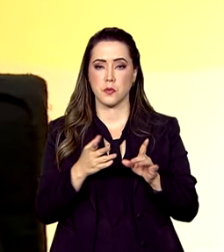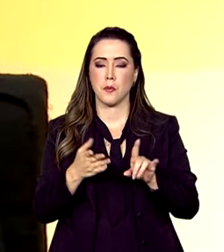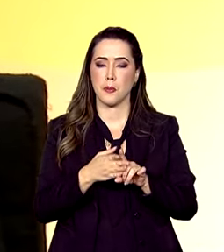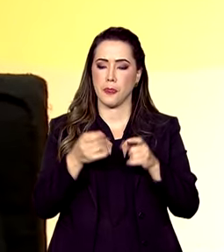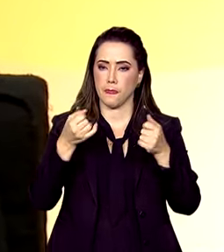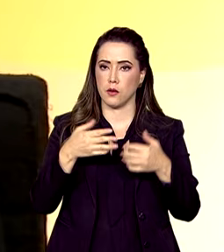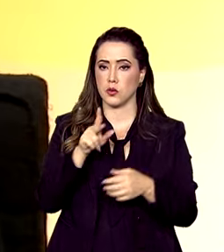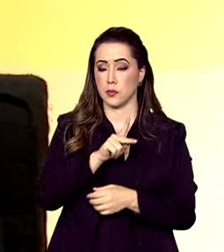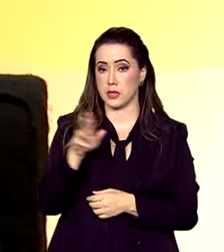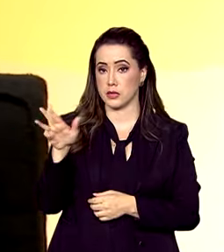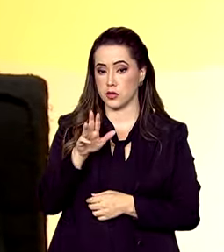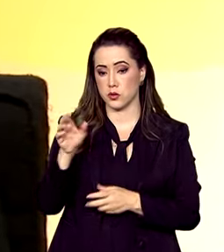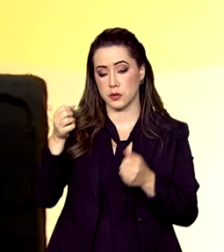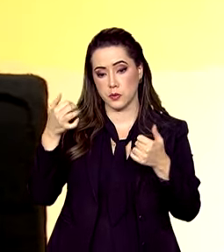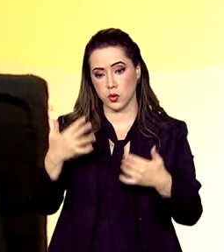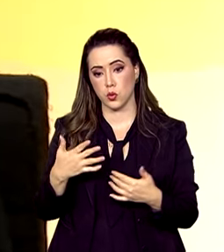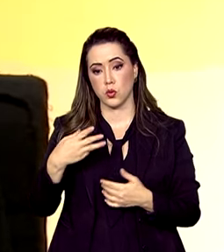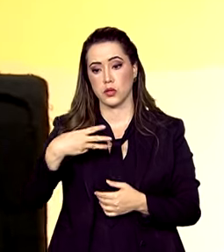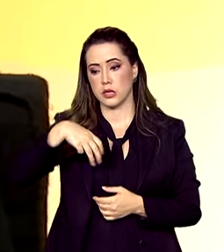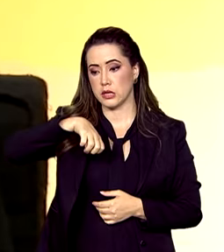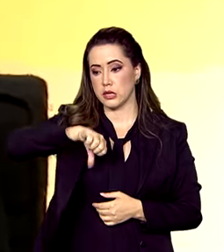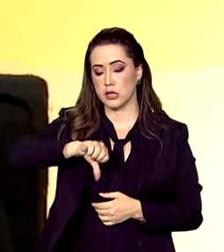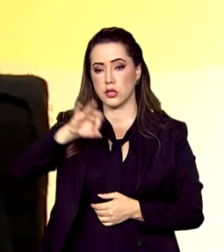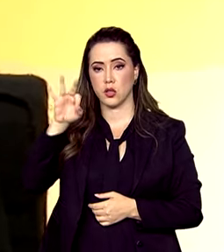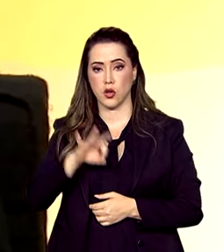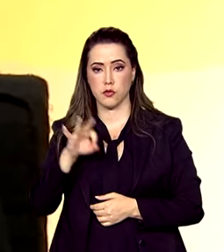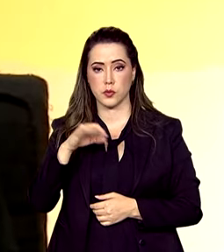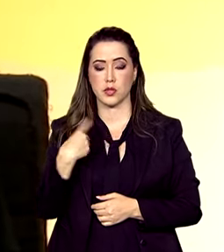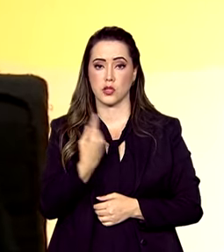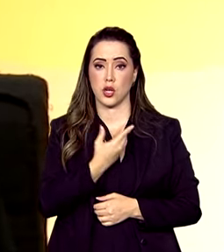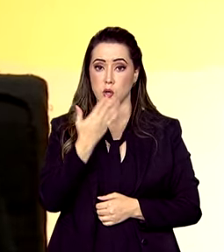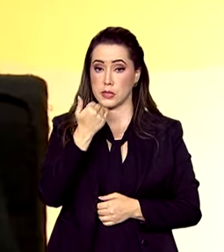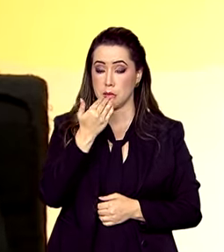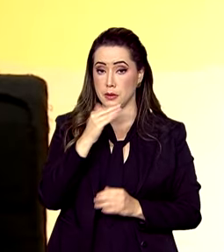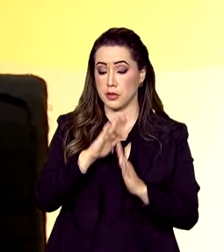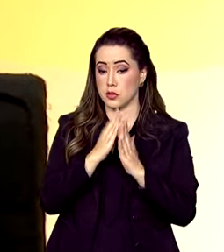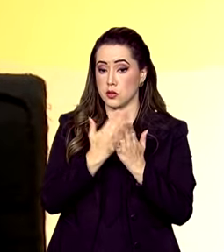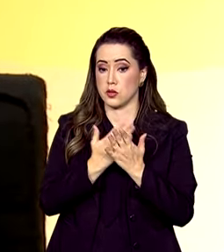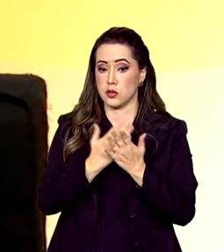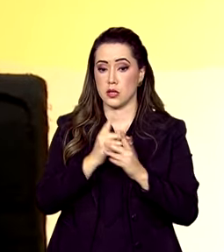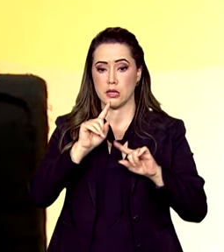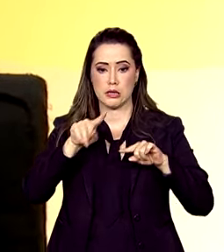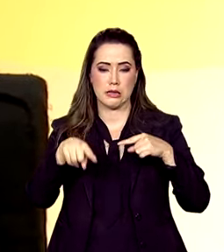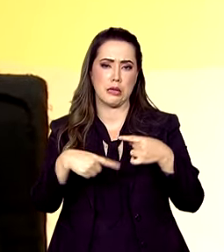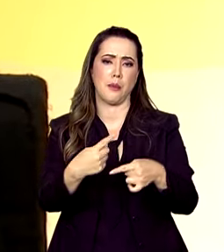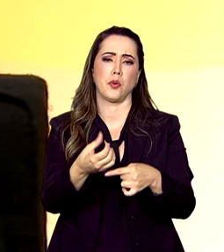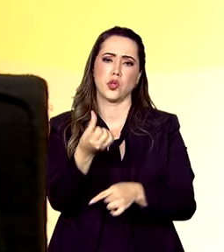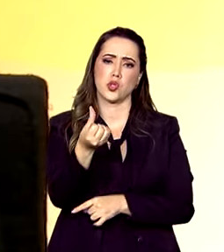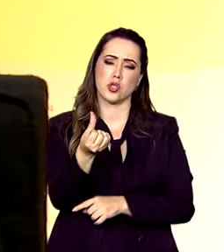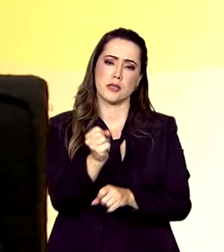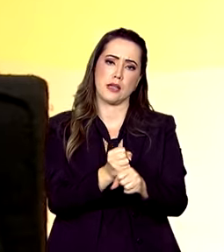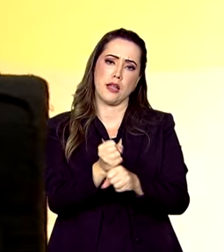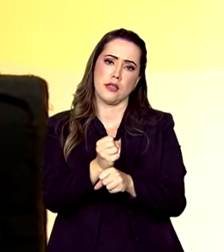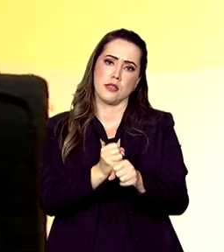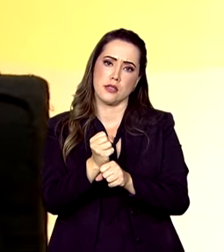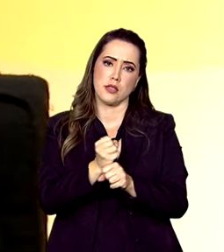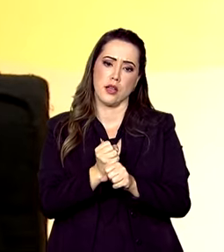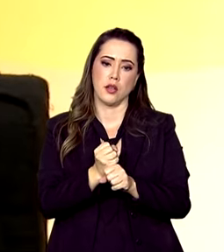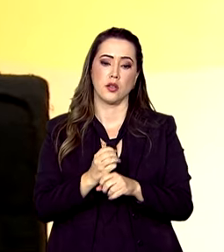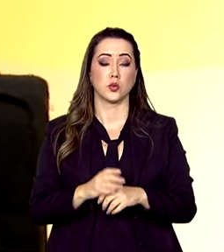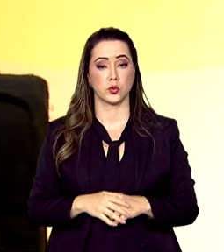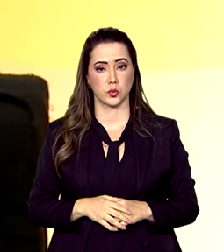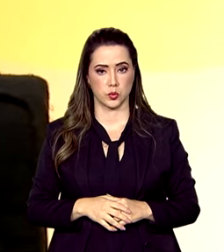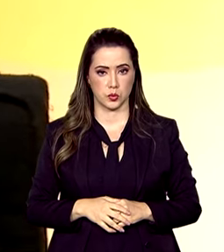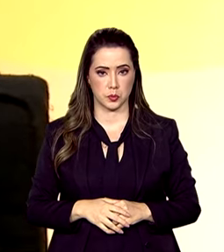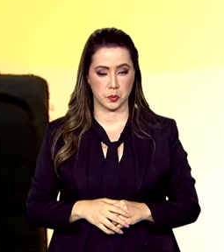Lula, um reajuste de quase 39% da nossa alimentação escolar, depois de seis anos em reajuste. Outra